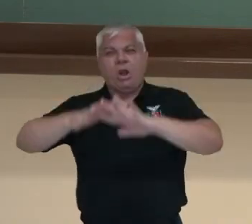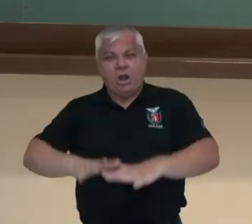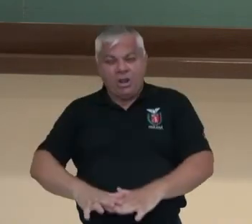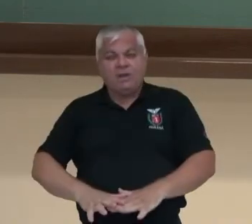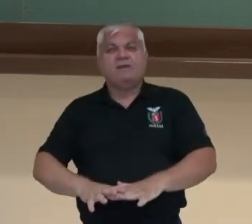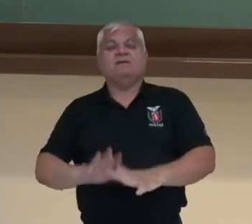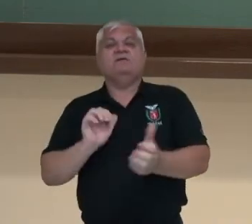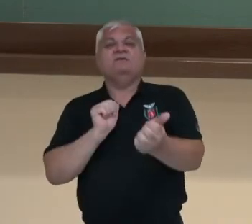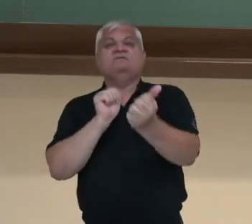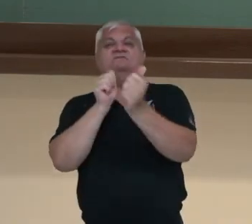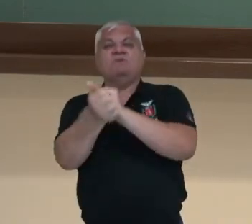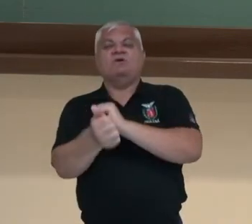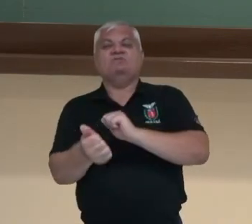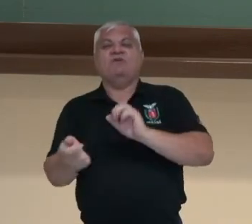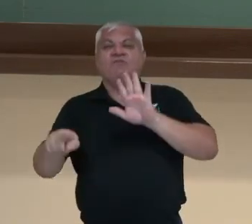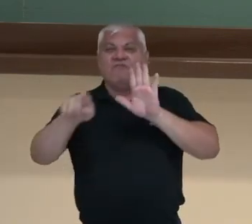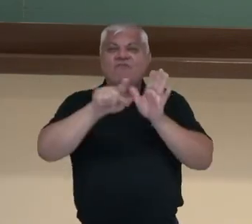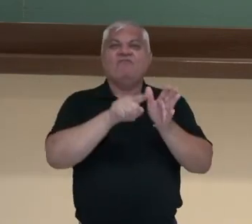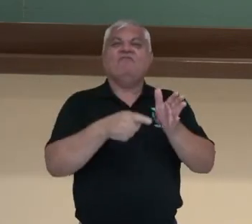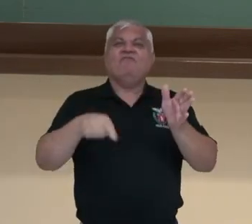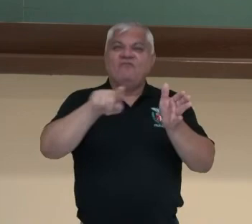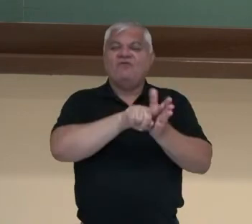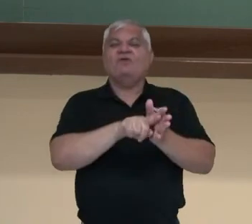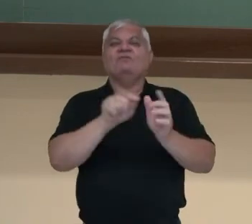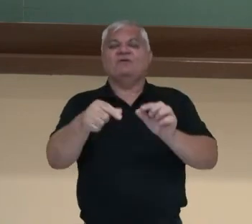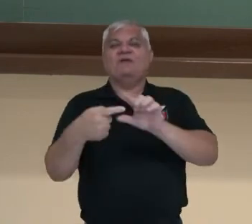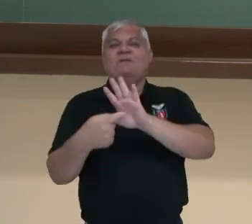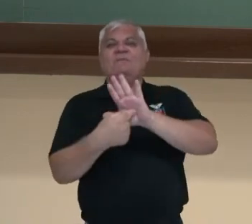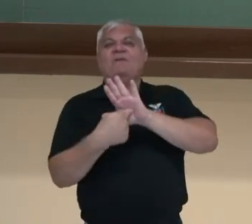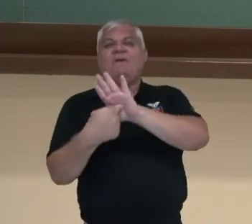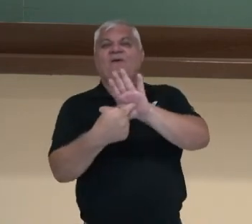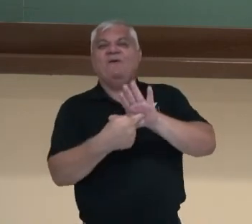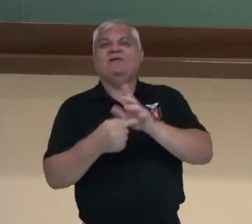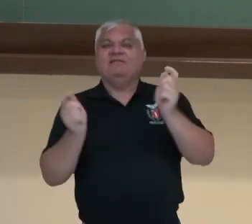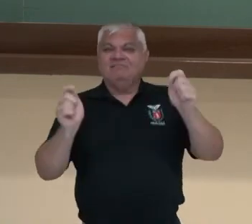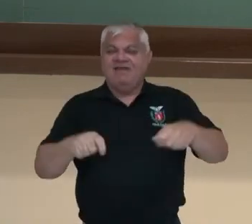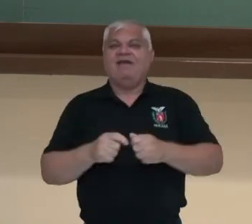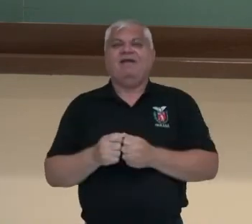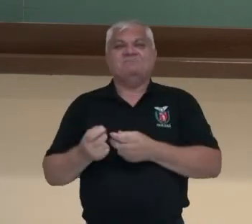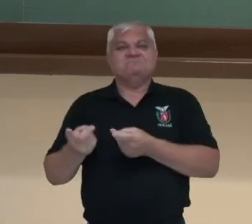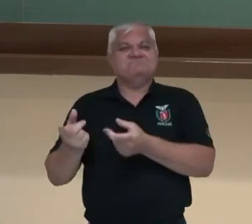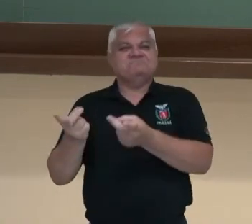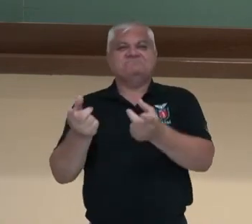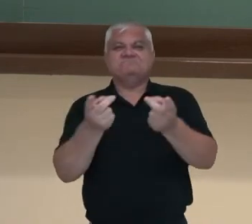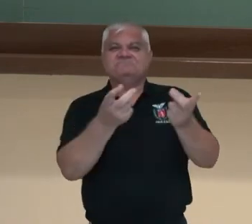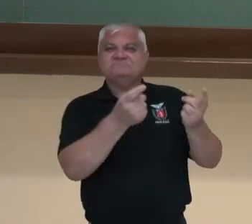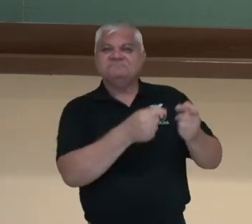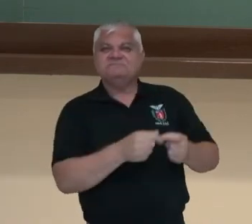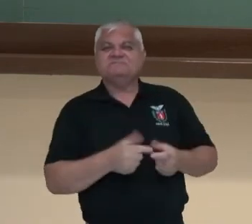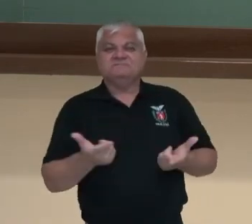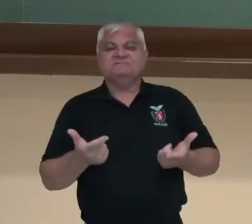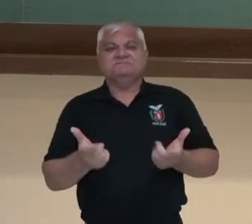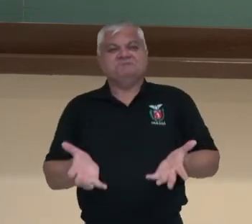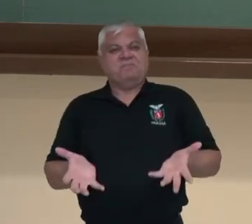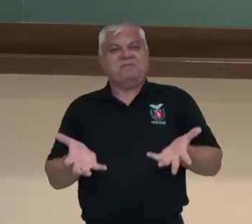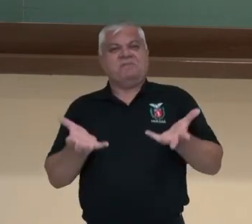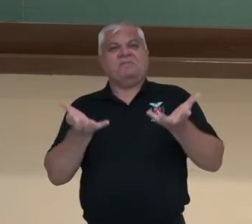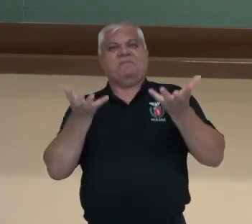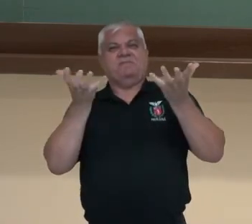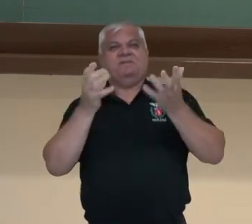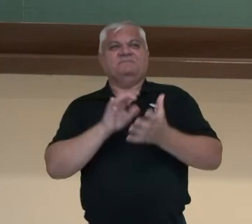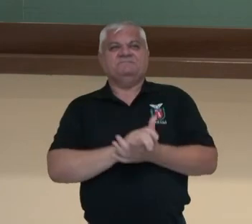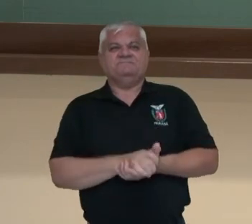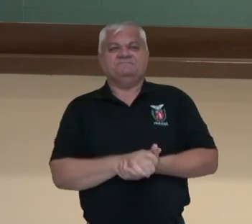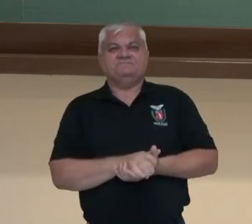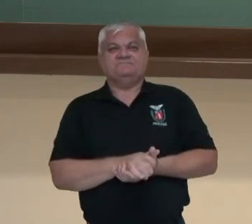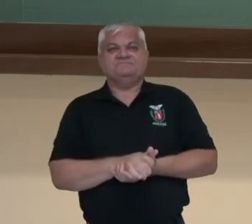esporte, ele voltou a apresentar o mercado lógico, né? Então, o esporte voltou para o que ele queria ser, né? O esporte pelo esporte.